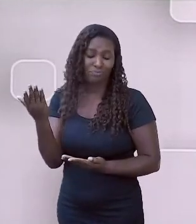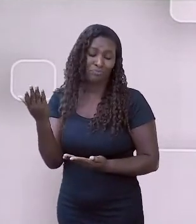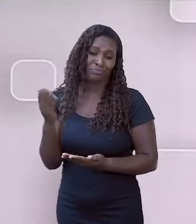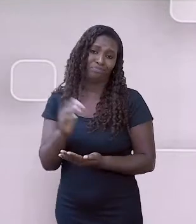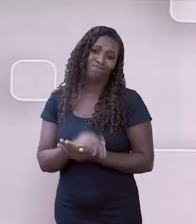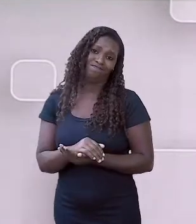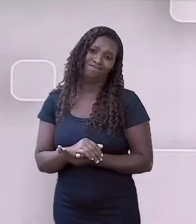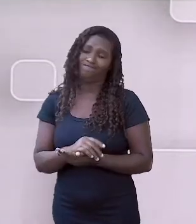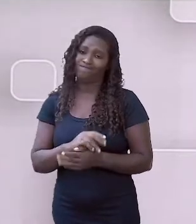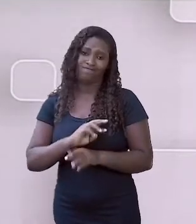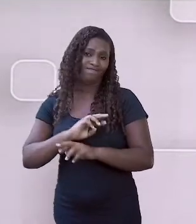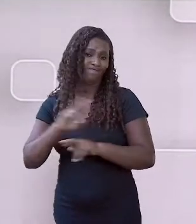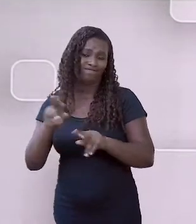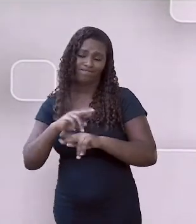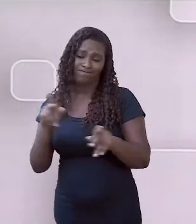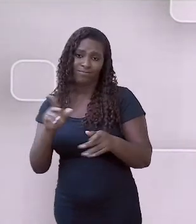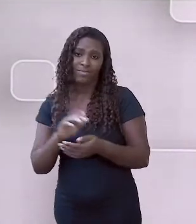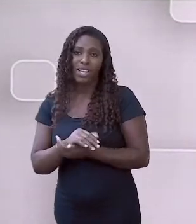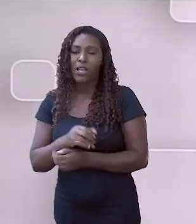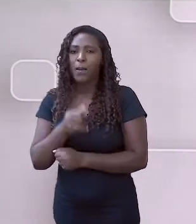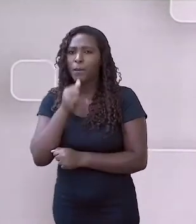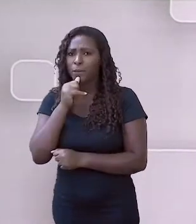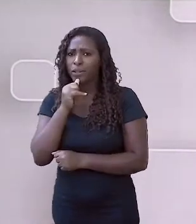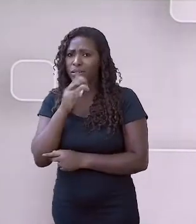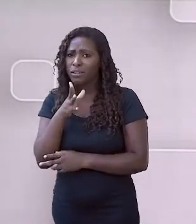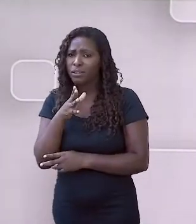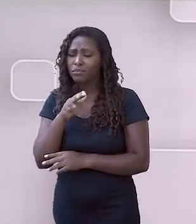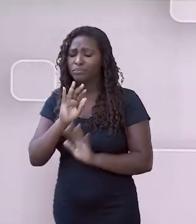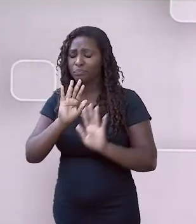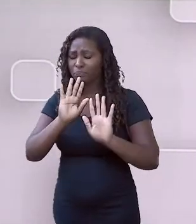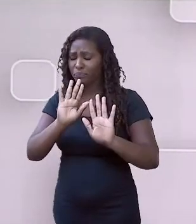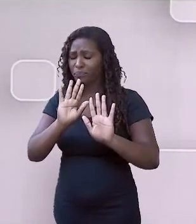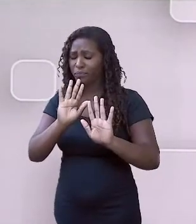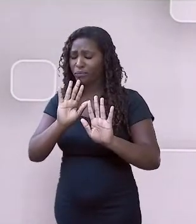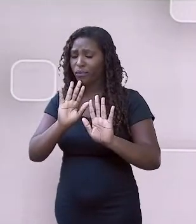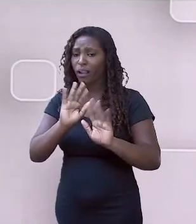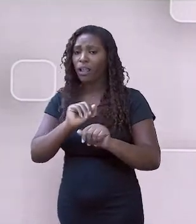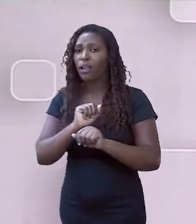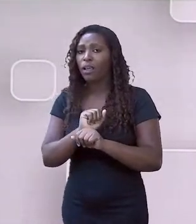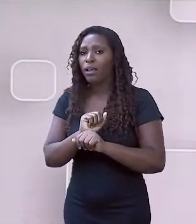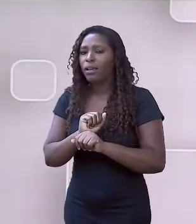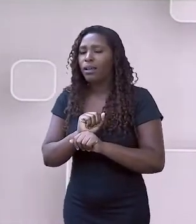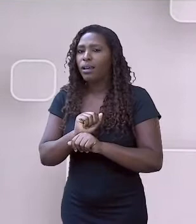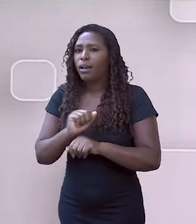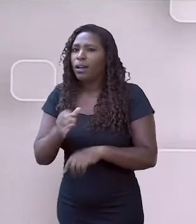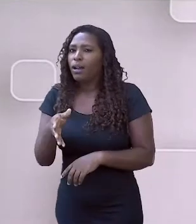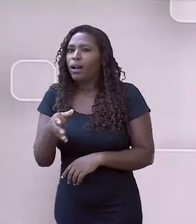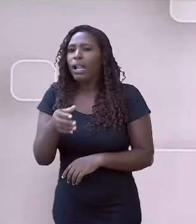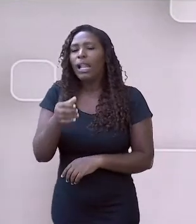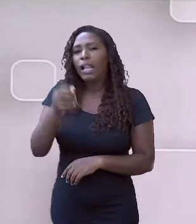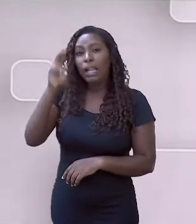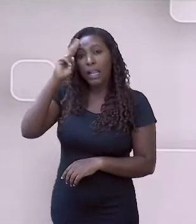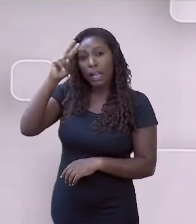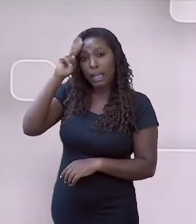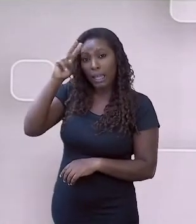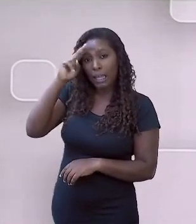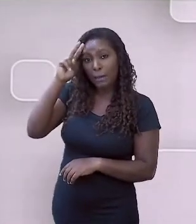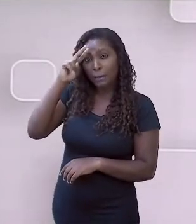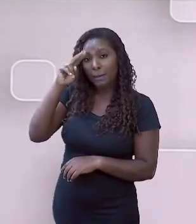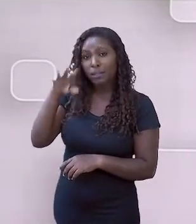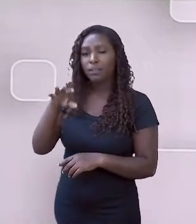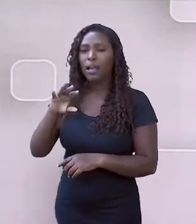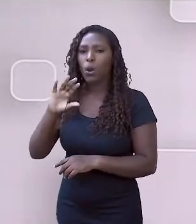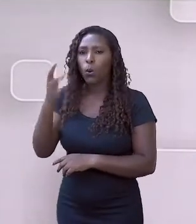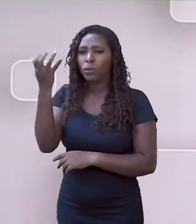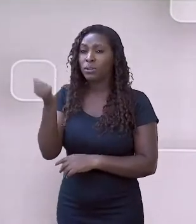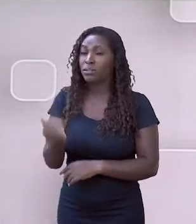foram jogados os dejetos daquela mina e nós ficamos sem as águas